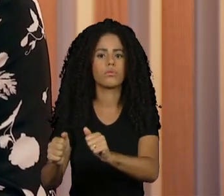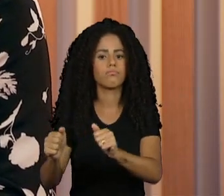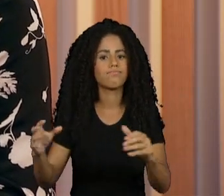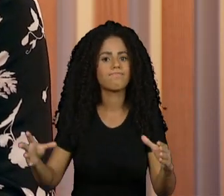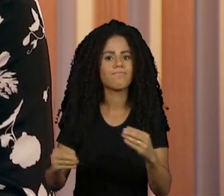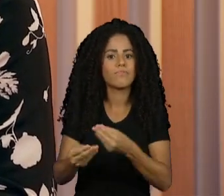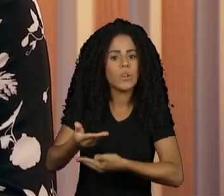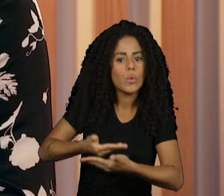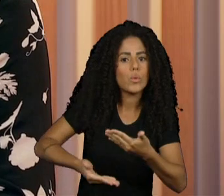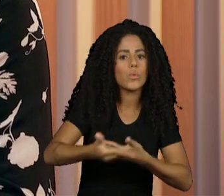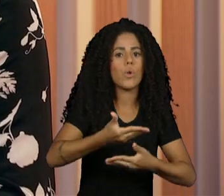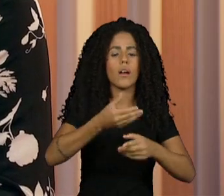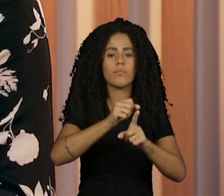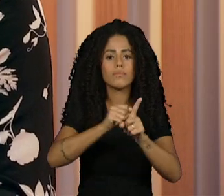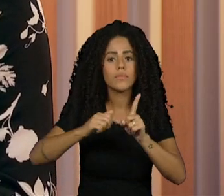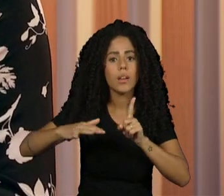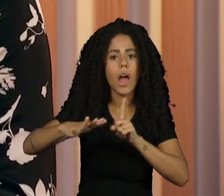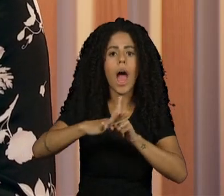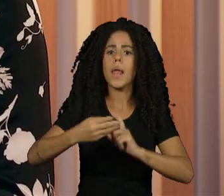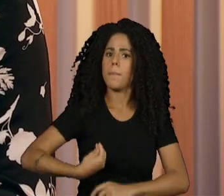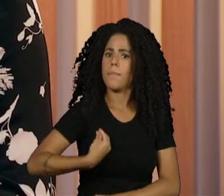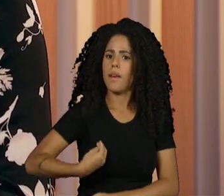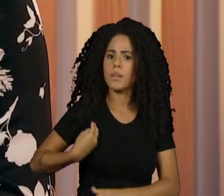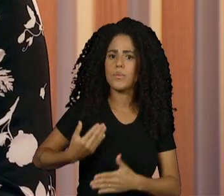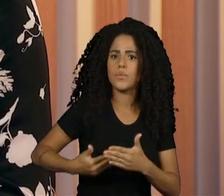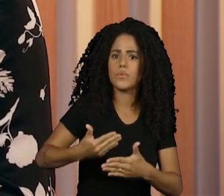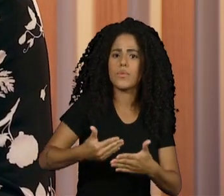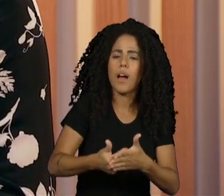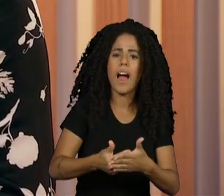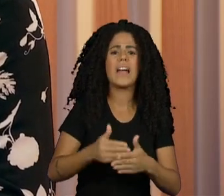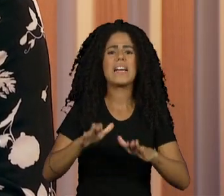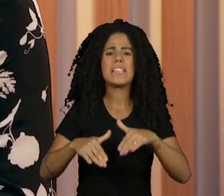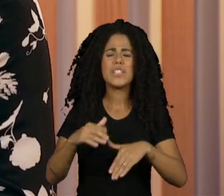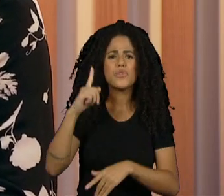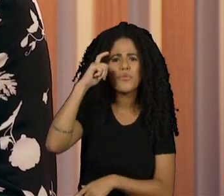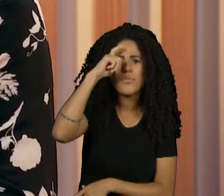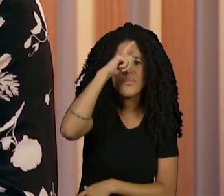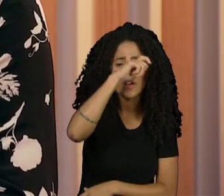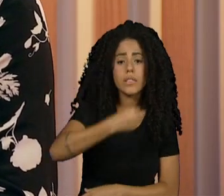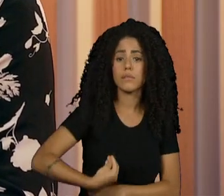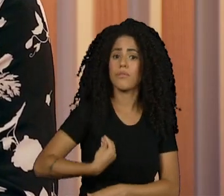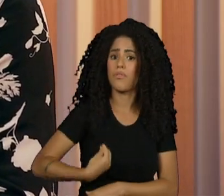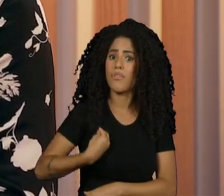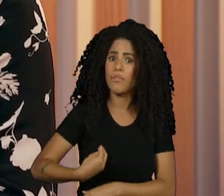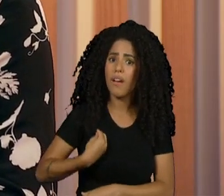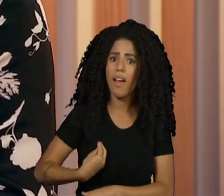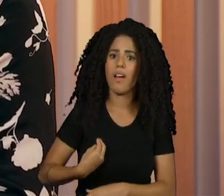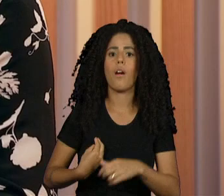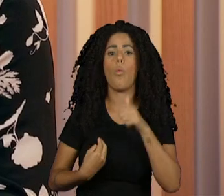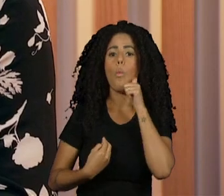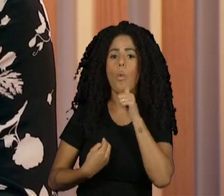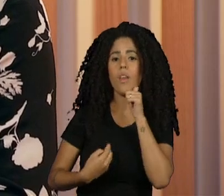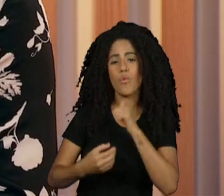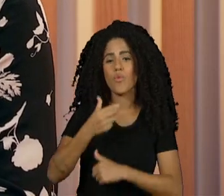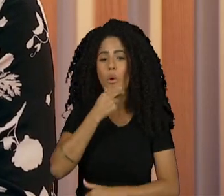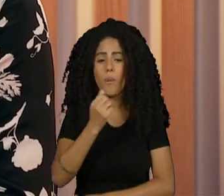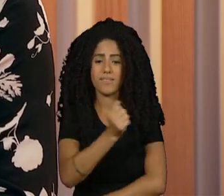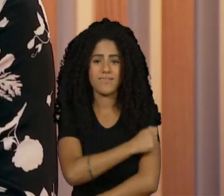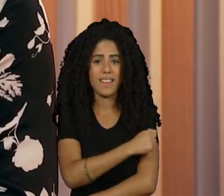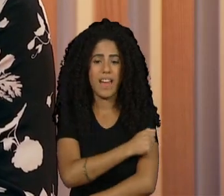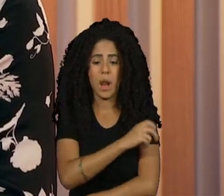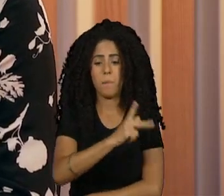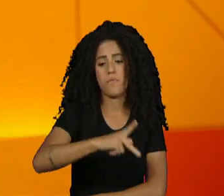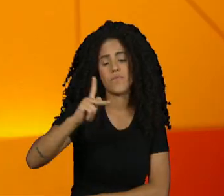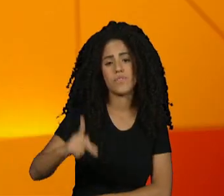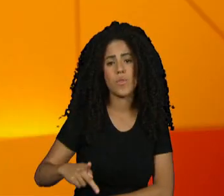parte da sociedade, temos que estar presentes lá. E se já é difícil estar presente lá como alunos e alunas, imagina como professores,